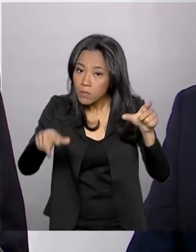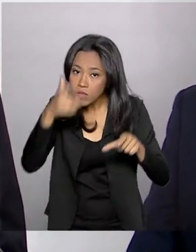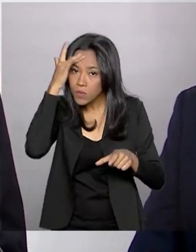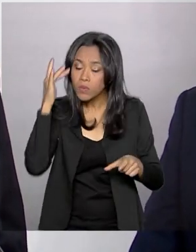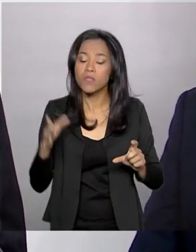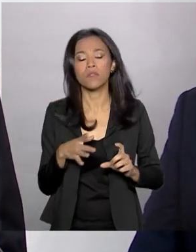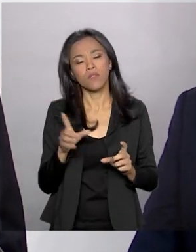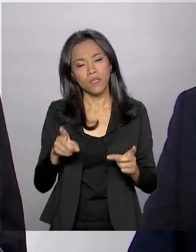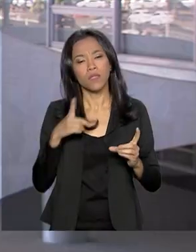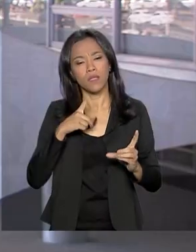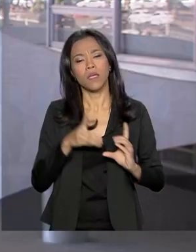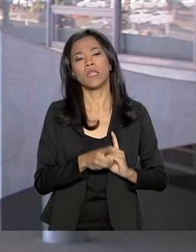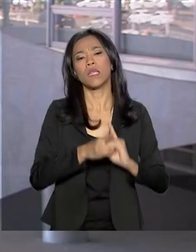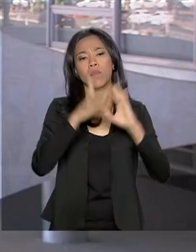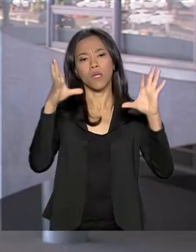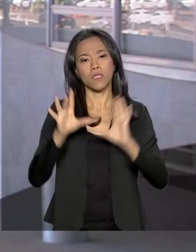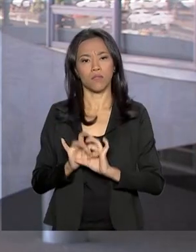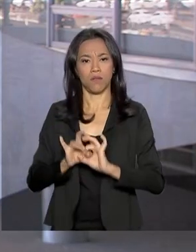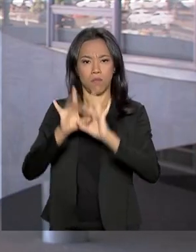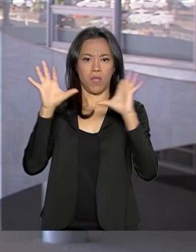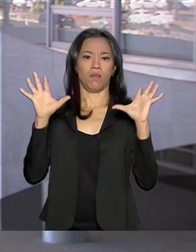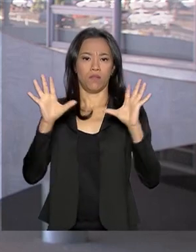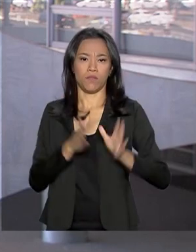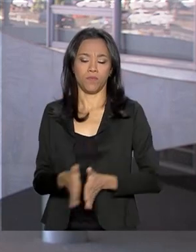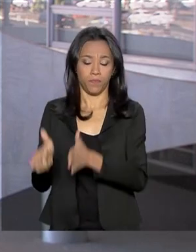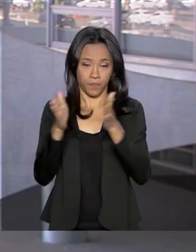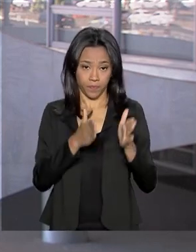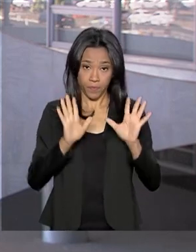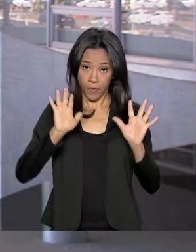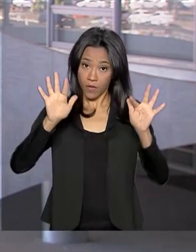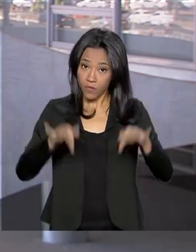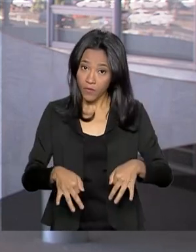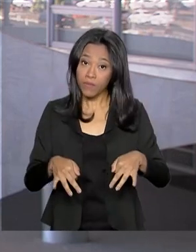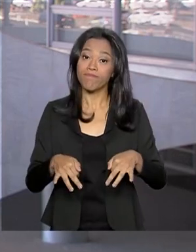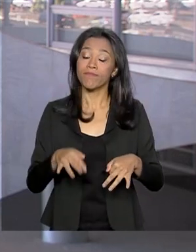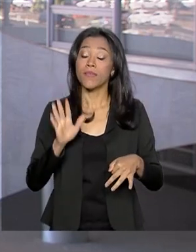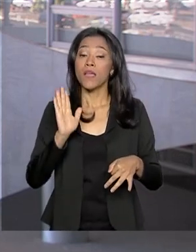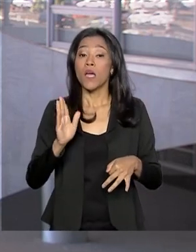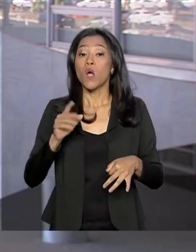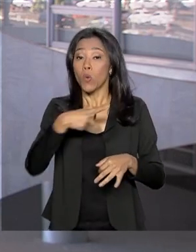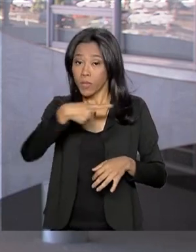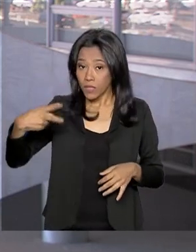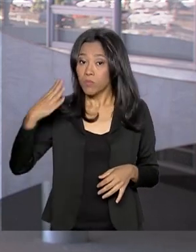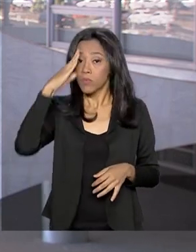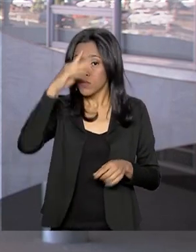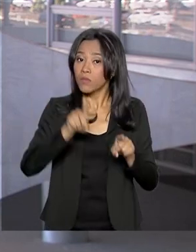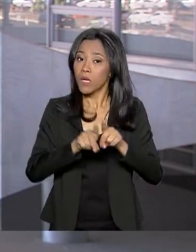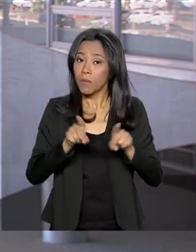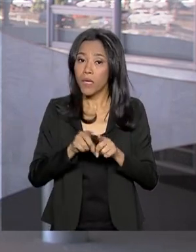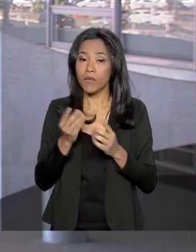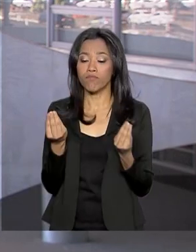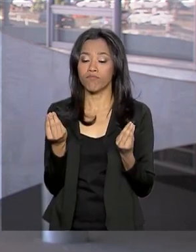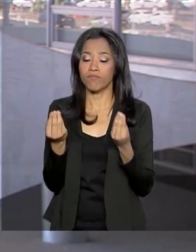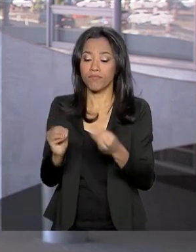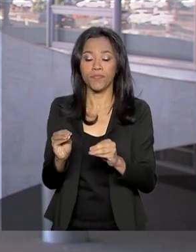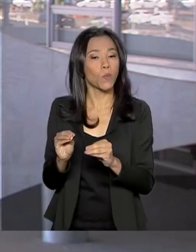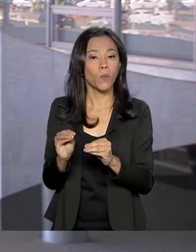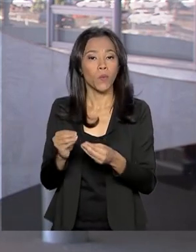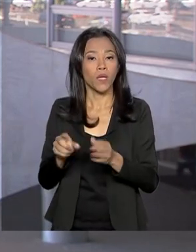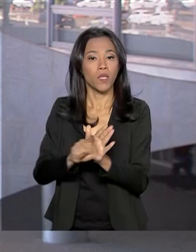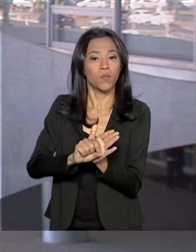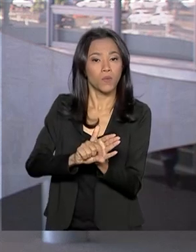liberdade e prosperidade. E para finalizar, Carla, o presidente Jair Bolsonaro também comentou pelo Twitter as